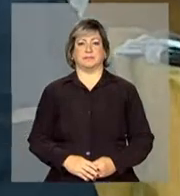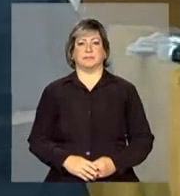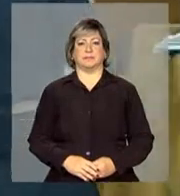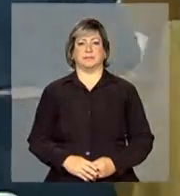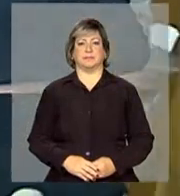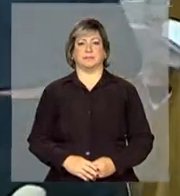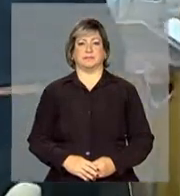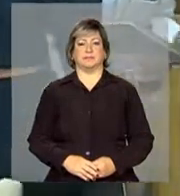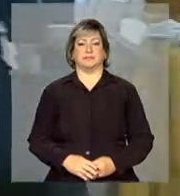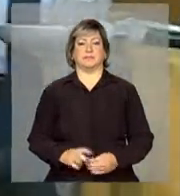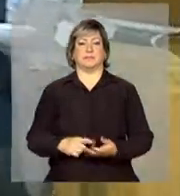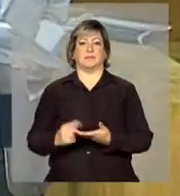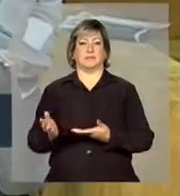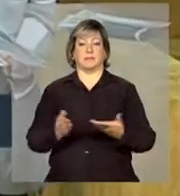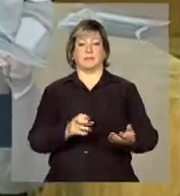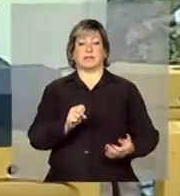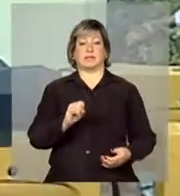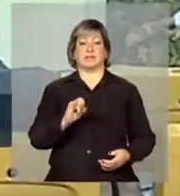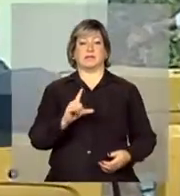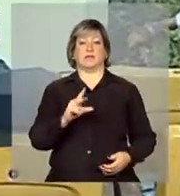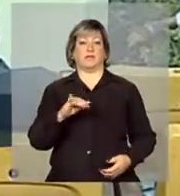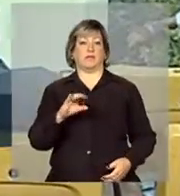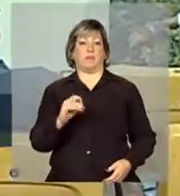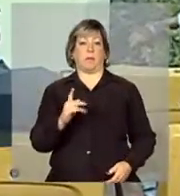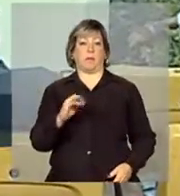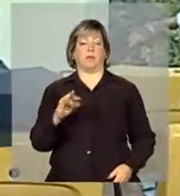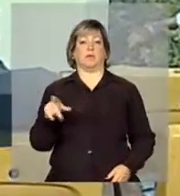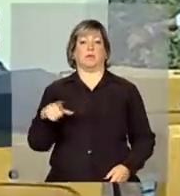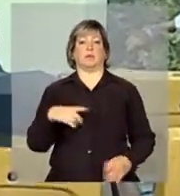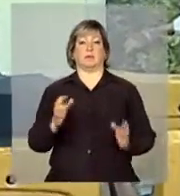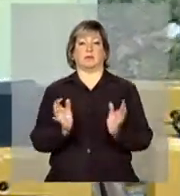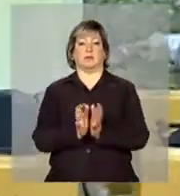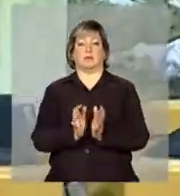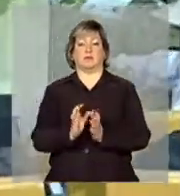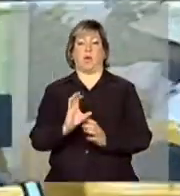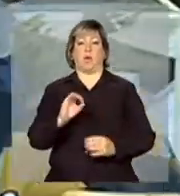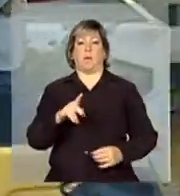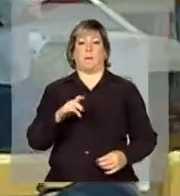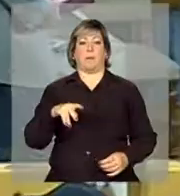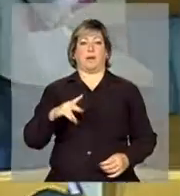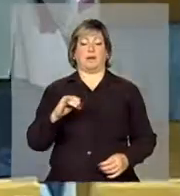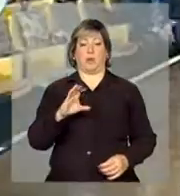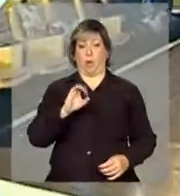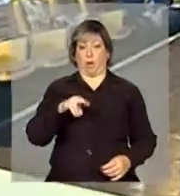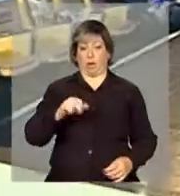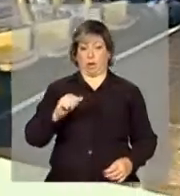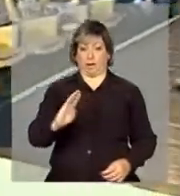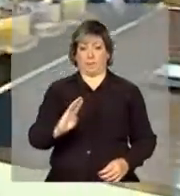Convido o Silvio Porto, da Companhia Nacional de Abastecimento, Conab.